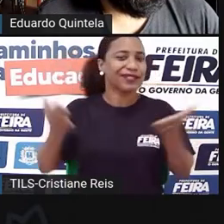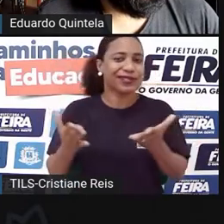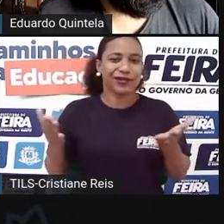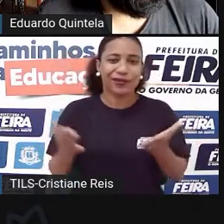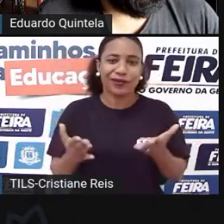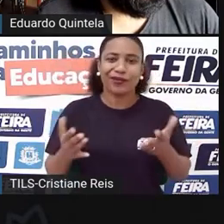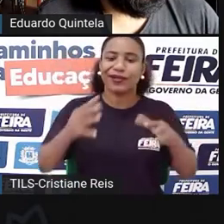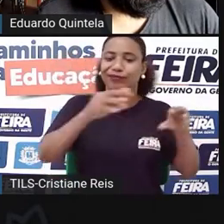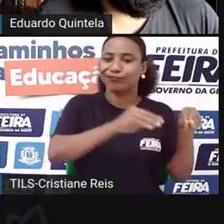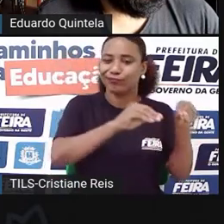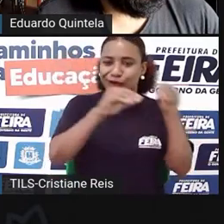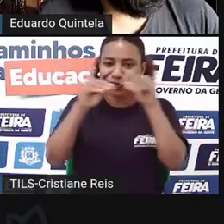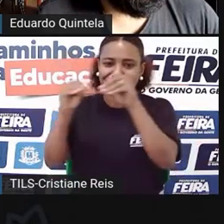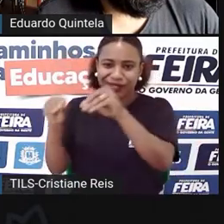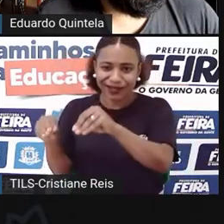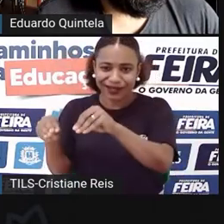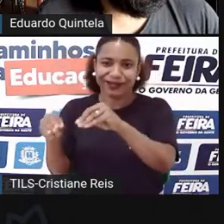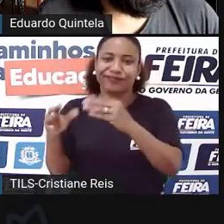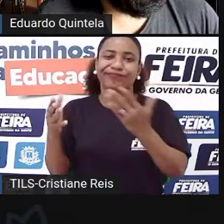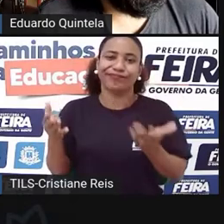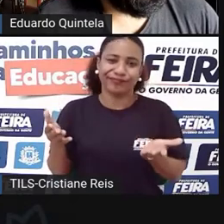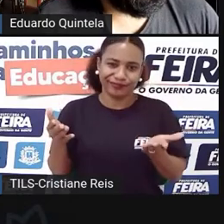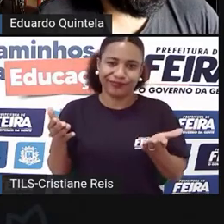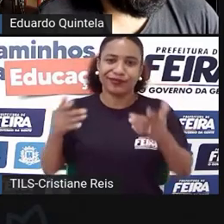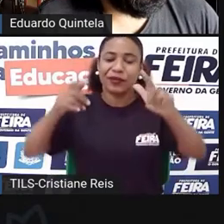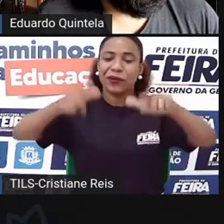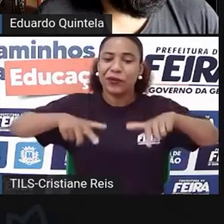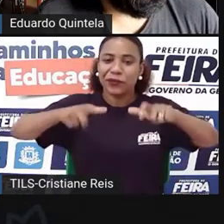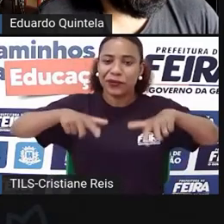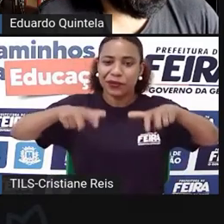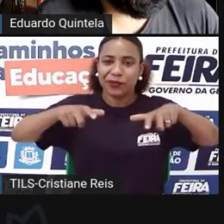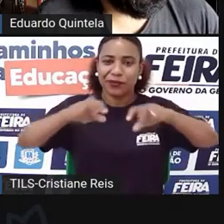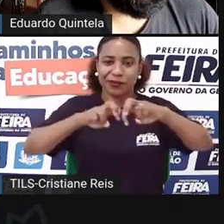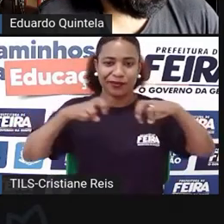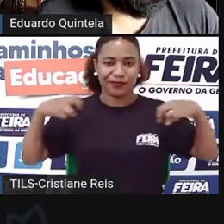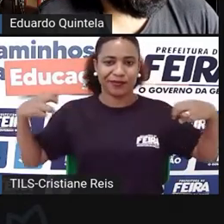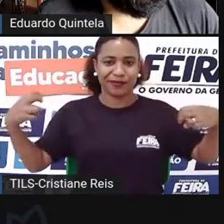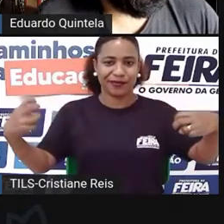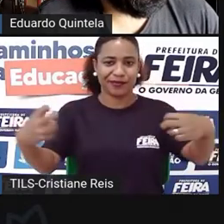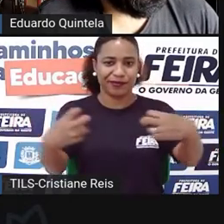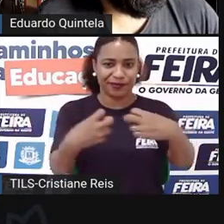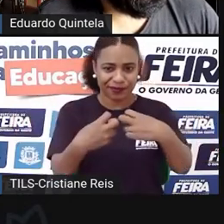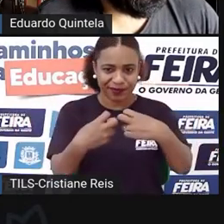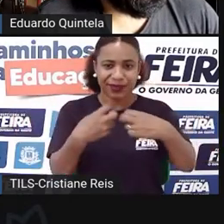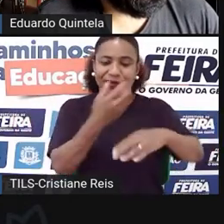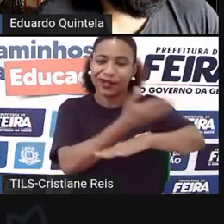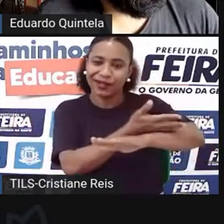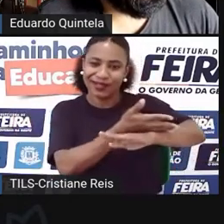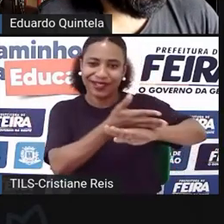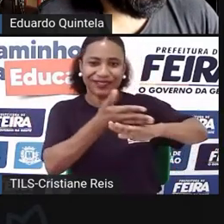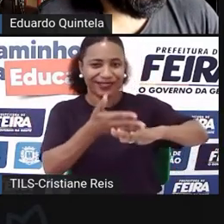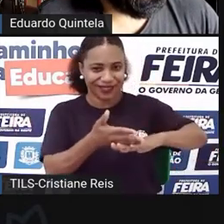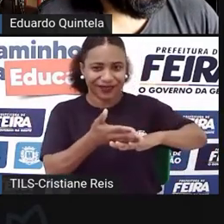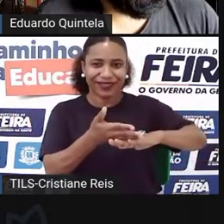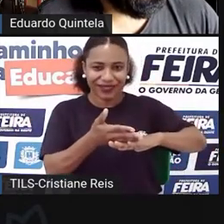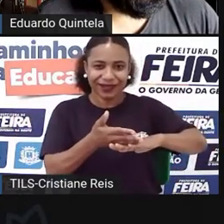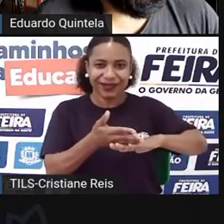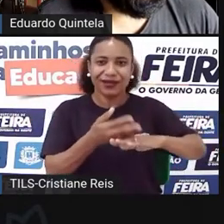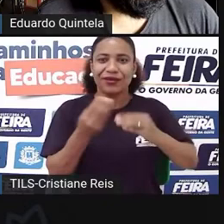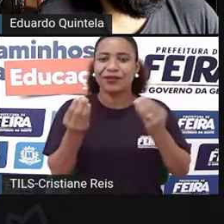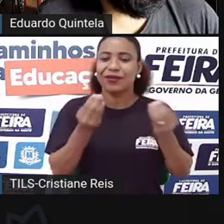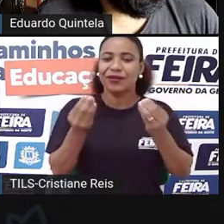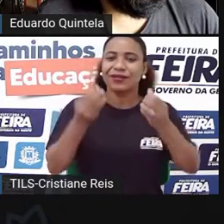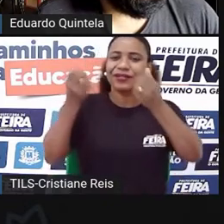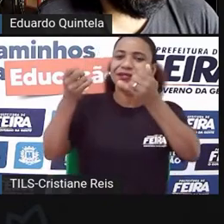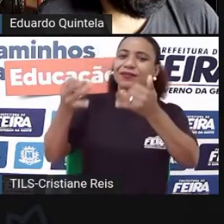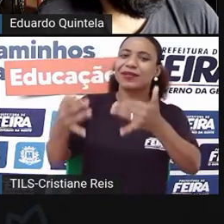questão da relocação, porque o lugar onde eles ficavam era também tradicional, né? Explica melhor para os